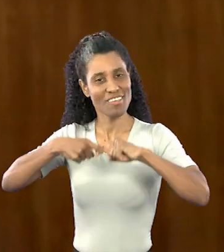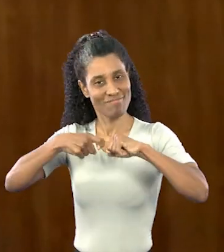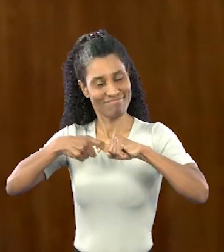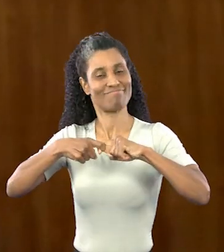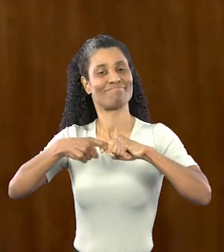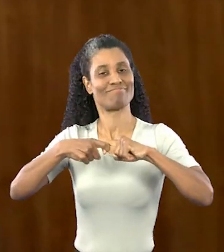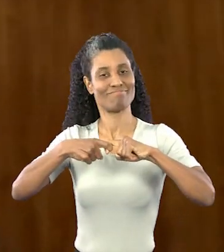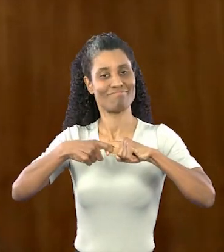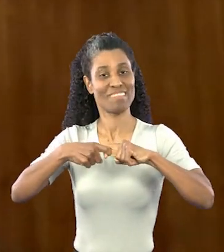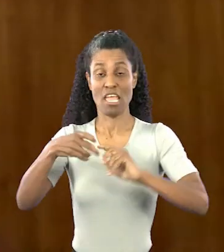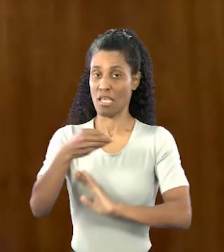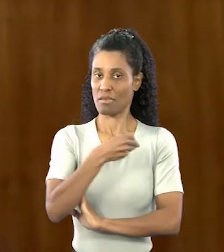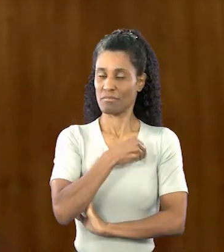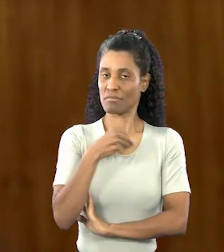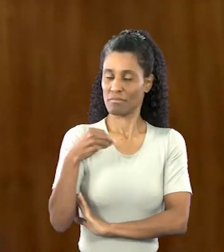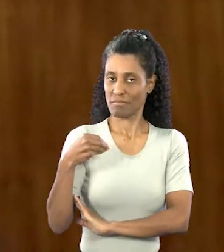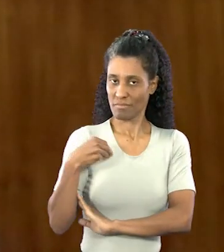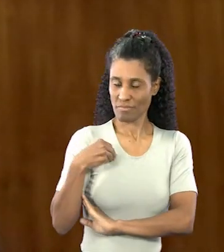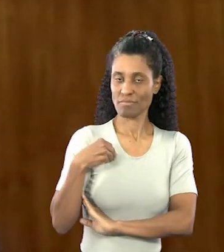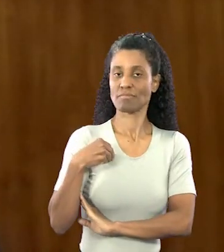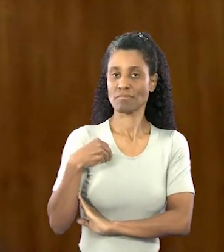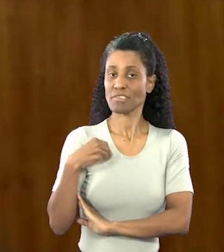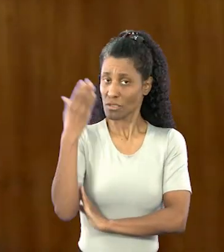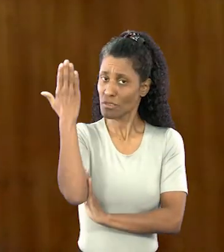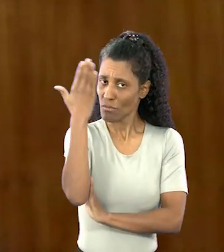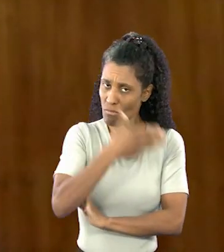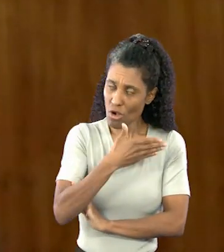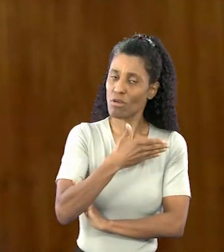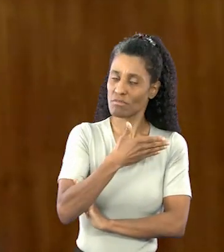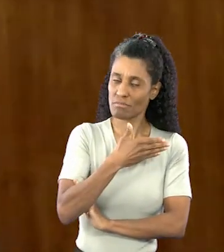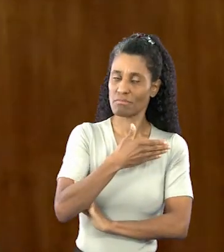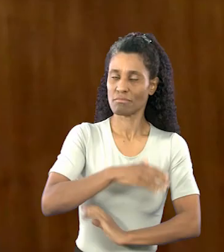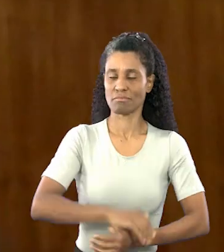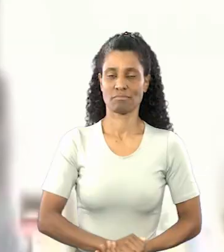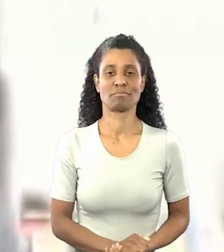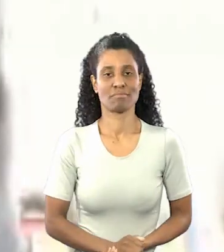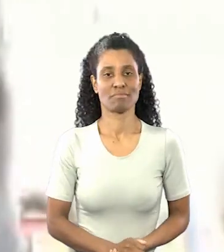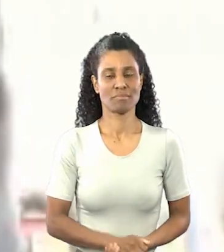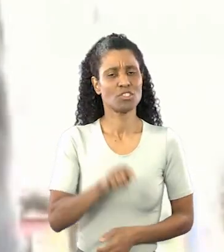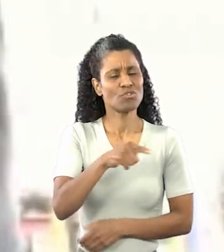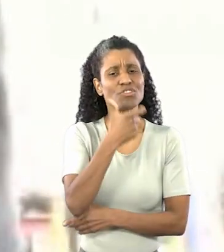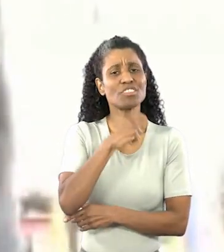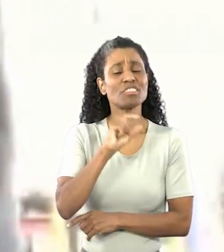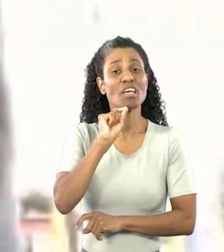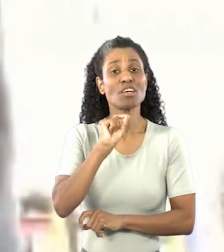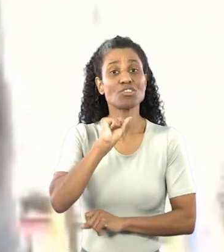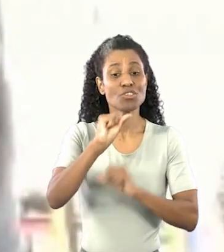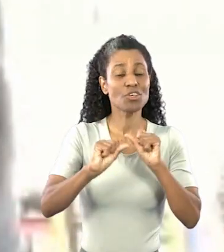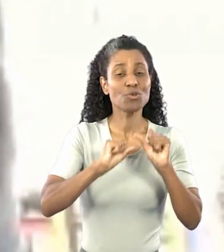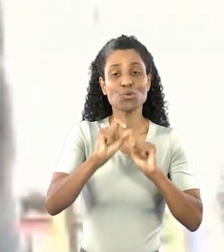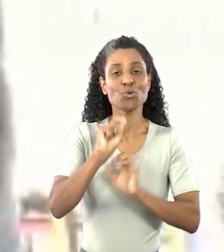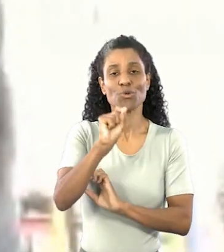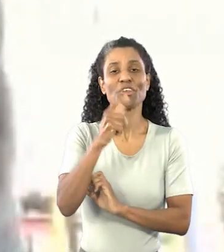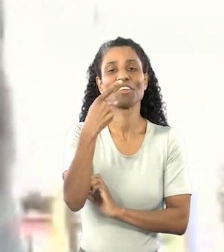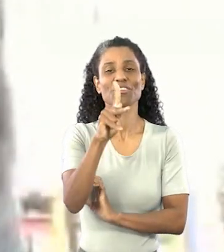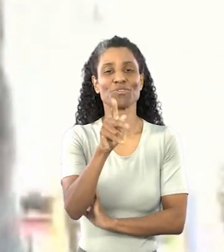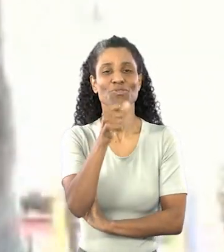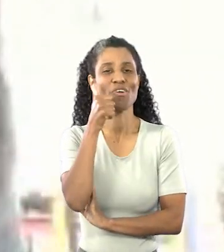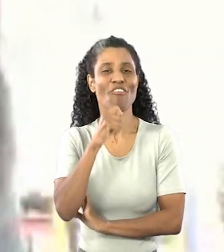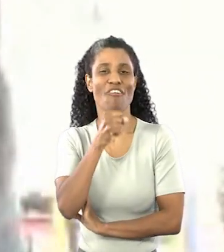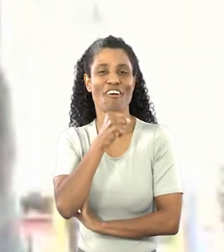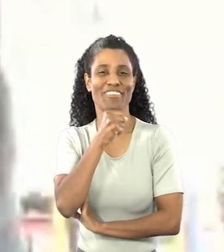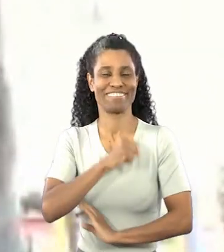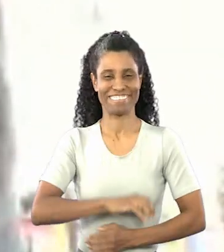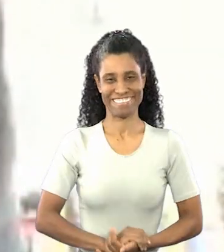laços de amizade. A medicina, ela comprova isso. O que você acha que mudou na sua avó, Paulo?